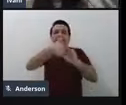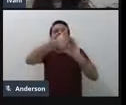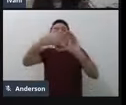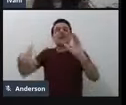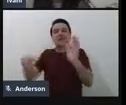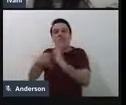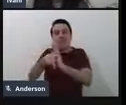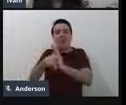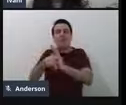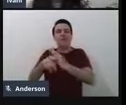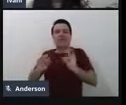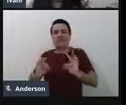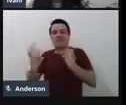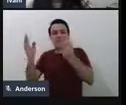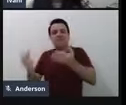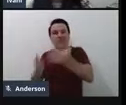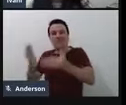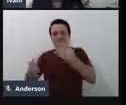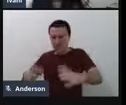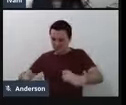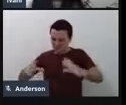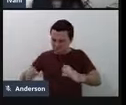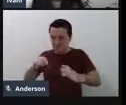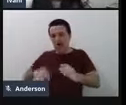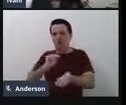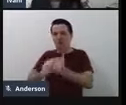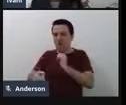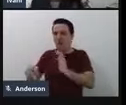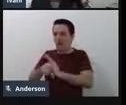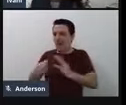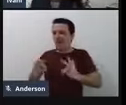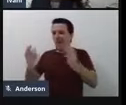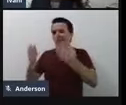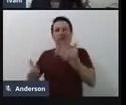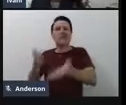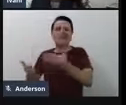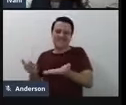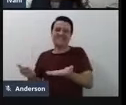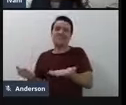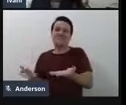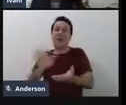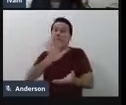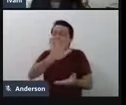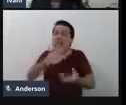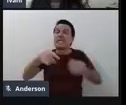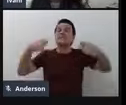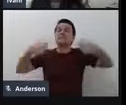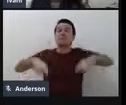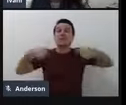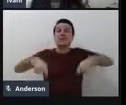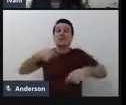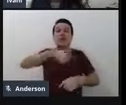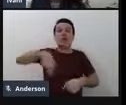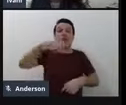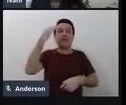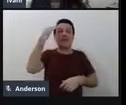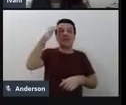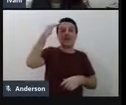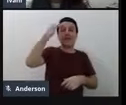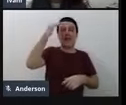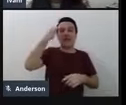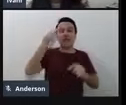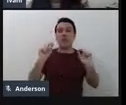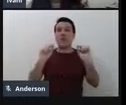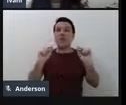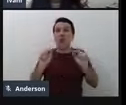que aquilo era também tecnologia assistiva. E é preciso que a gente tenha, né, um